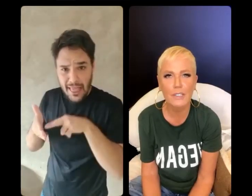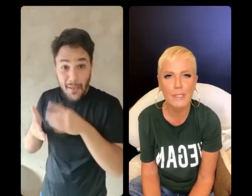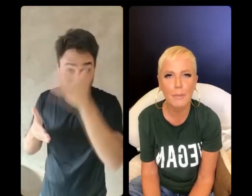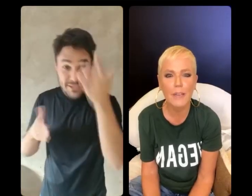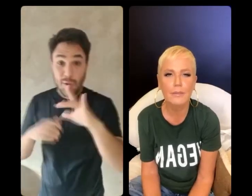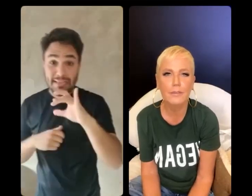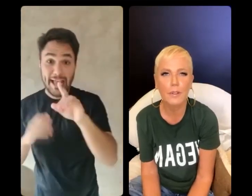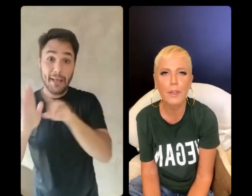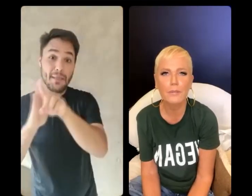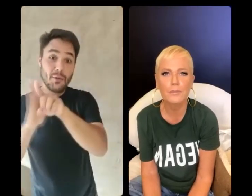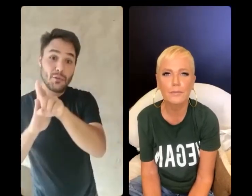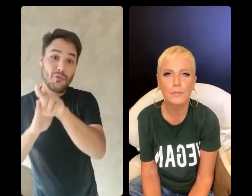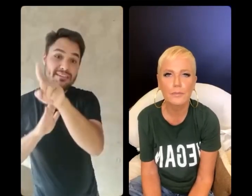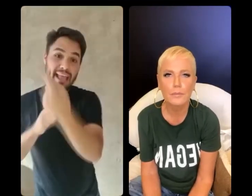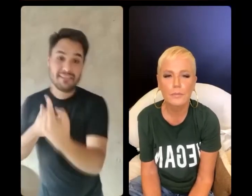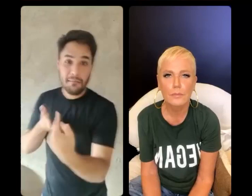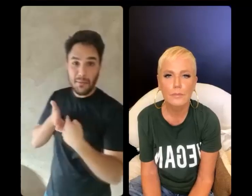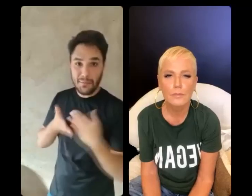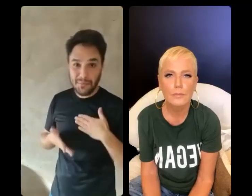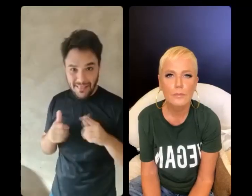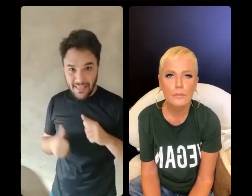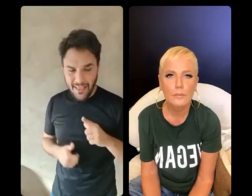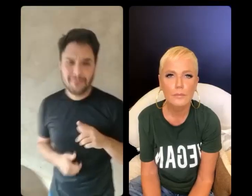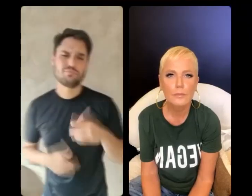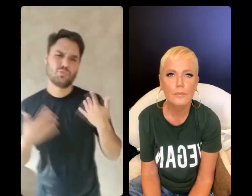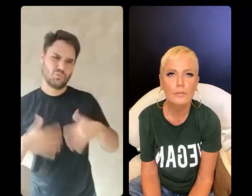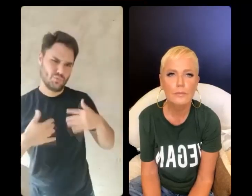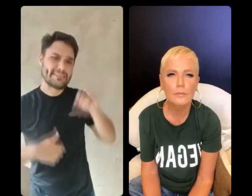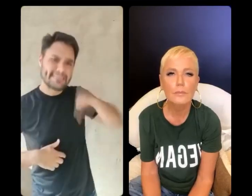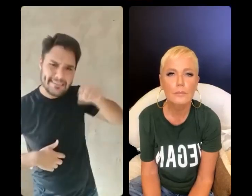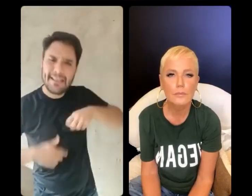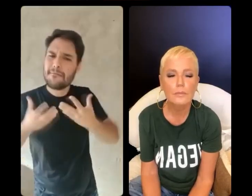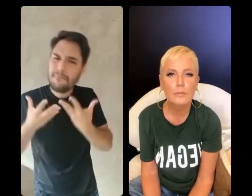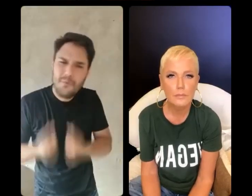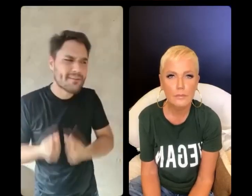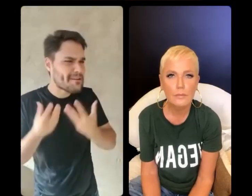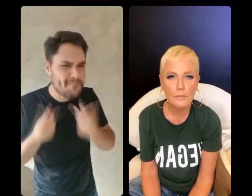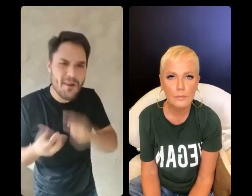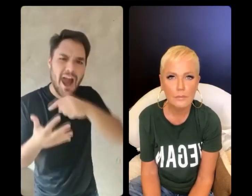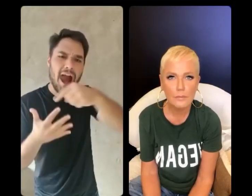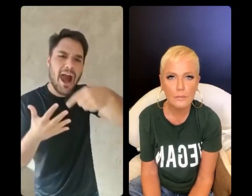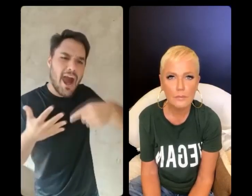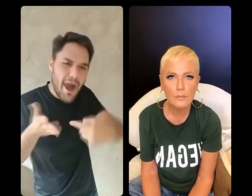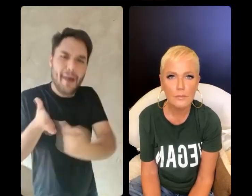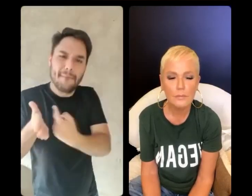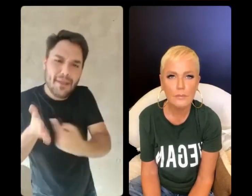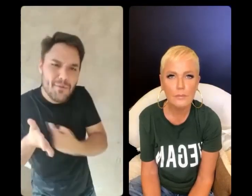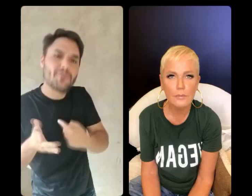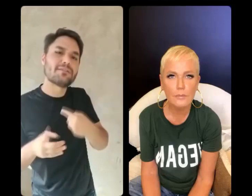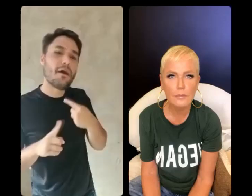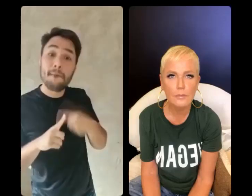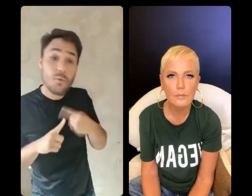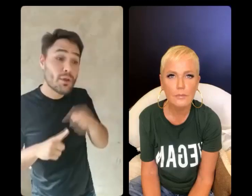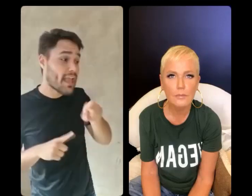dificuldade pra saber? Eu recebi, bicho, muita, muita pergunta falando do porquê o